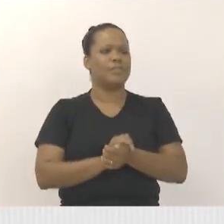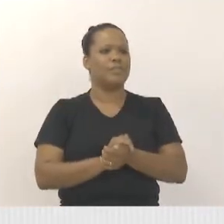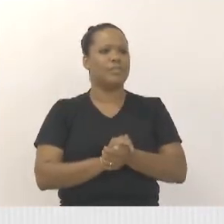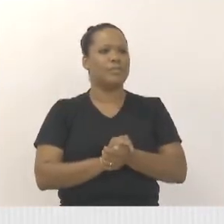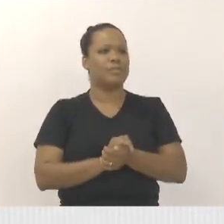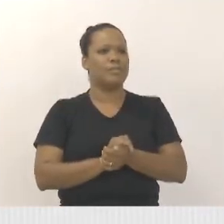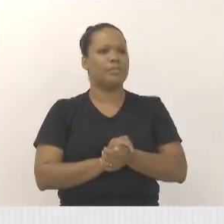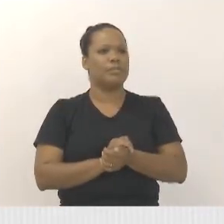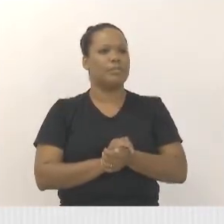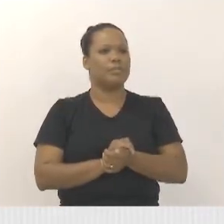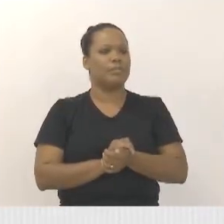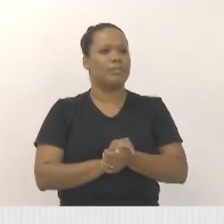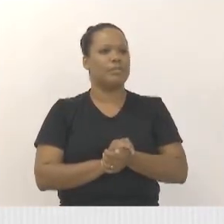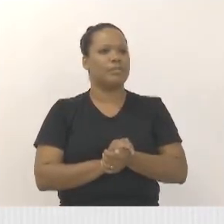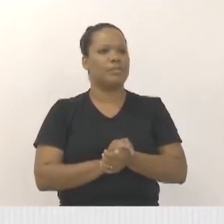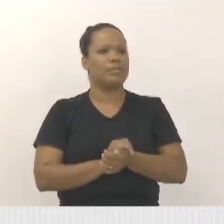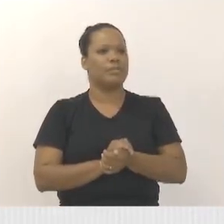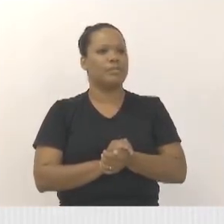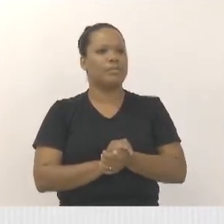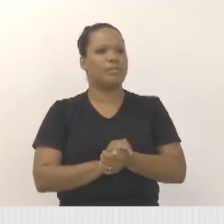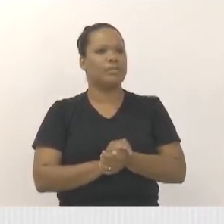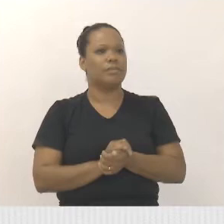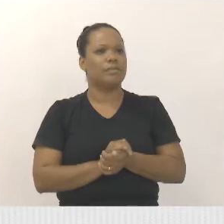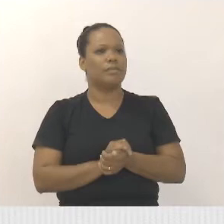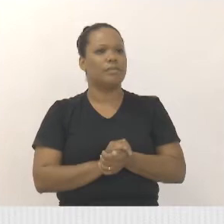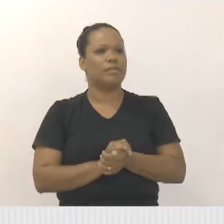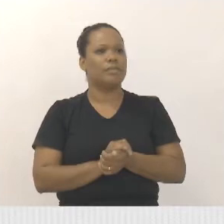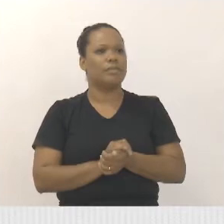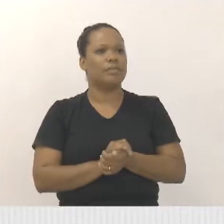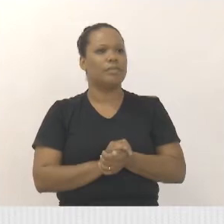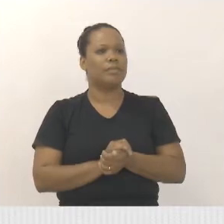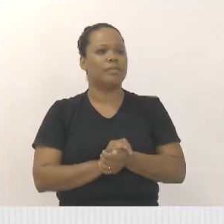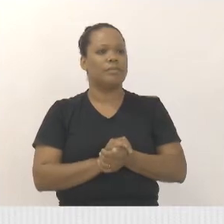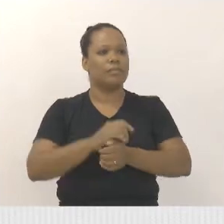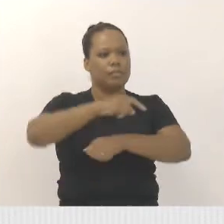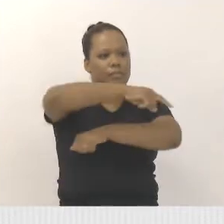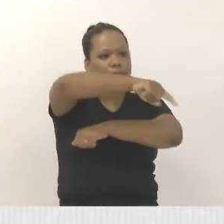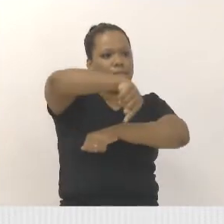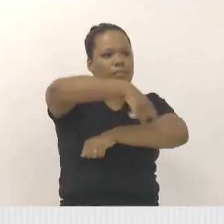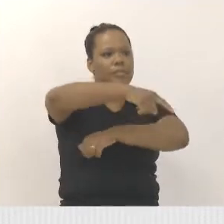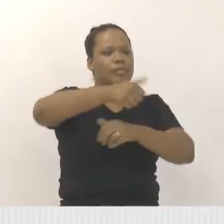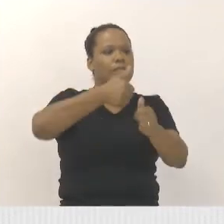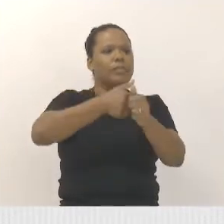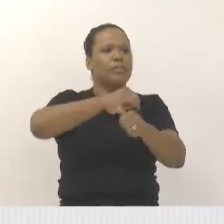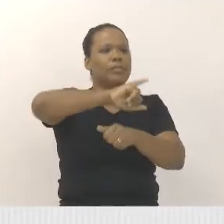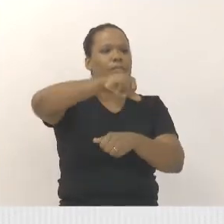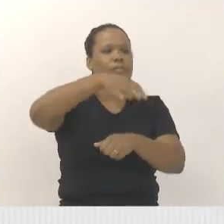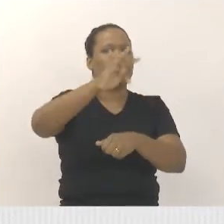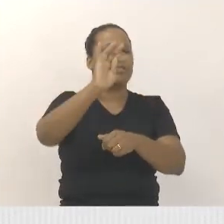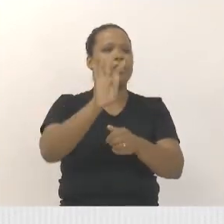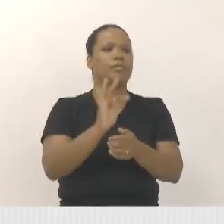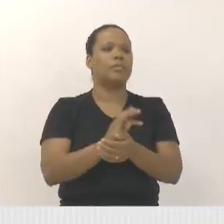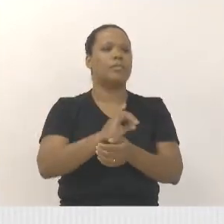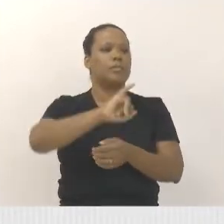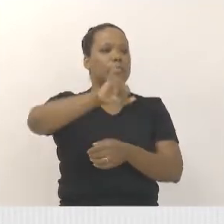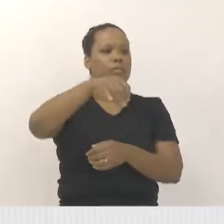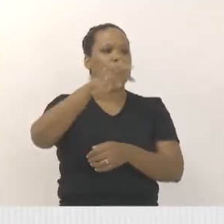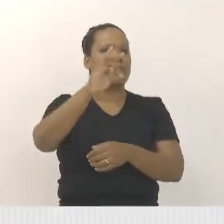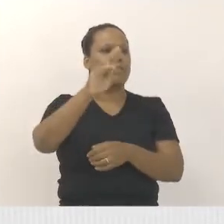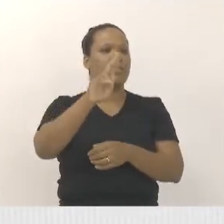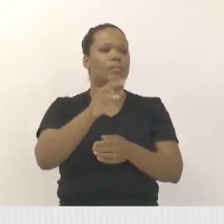retorno sem acessar, sem precisar acessar a rotatória da JTU. Com isso, diminuiria o